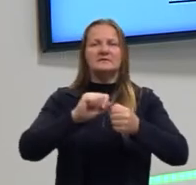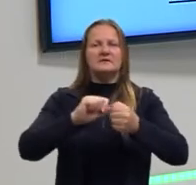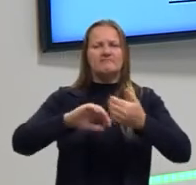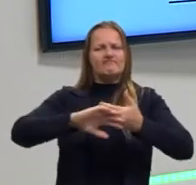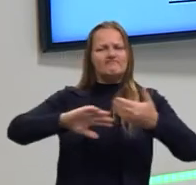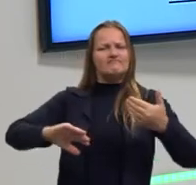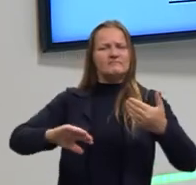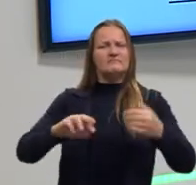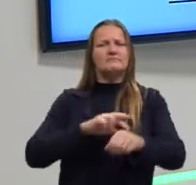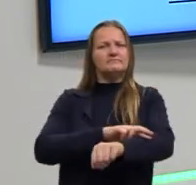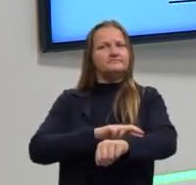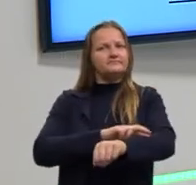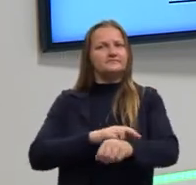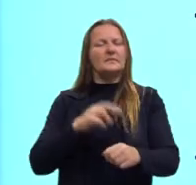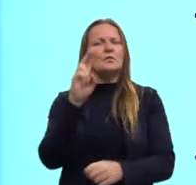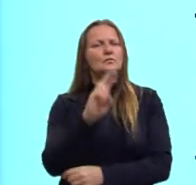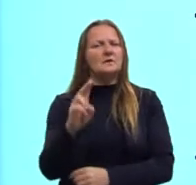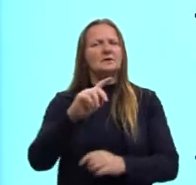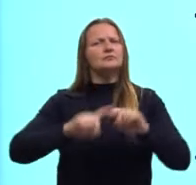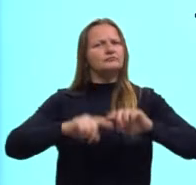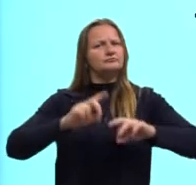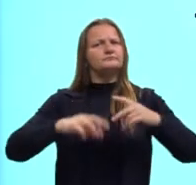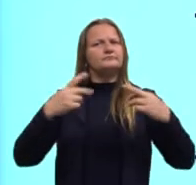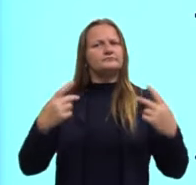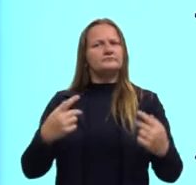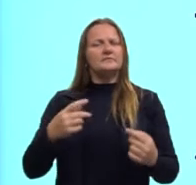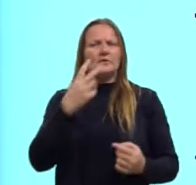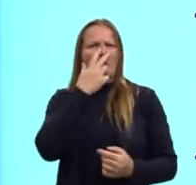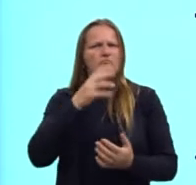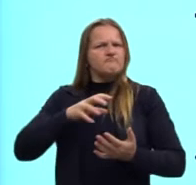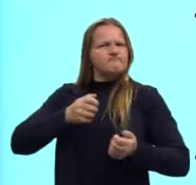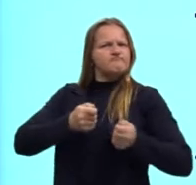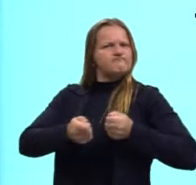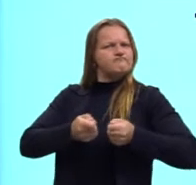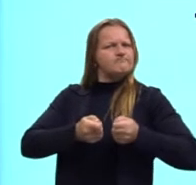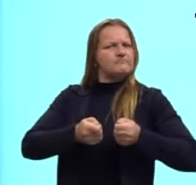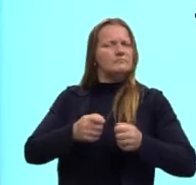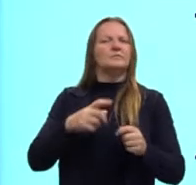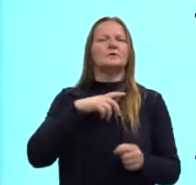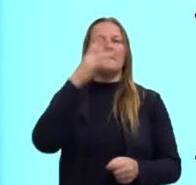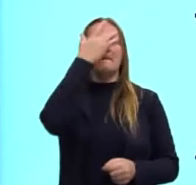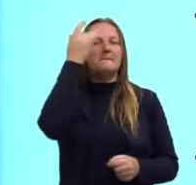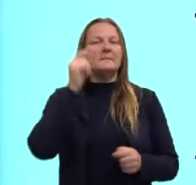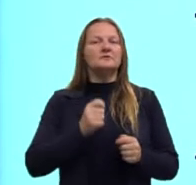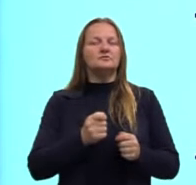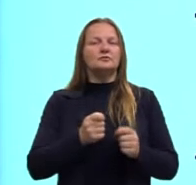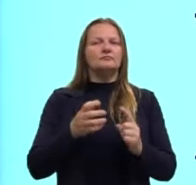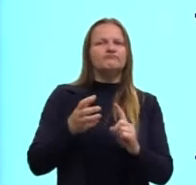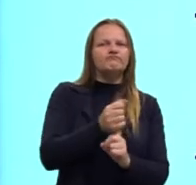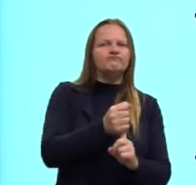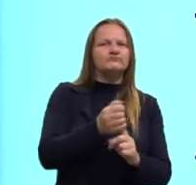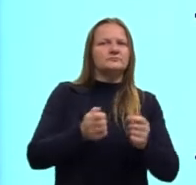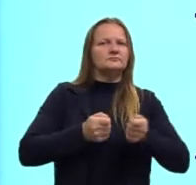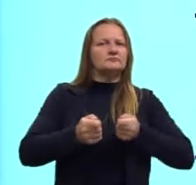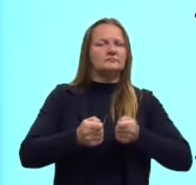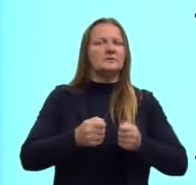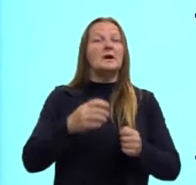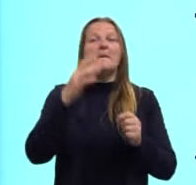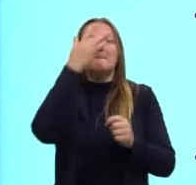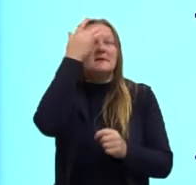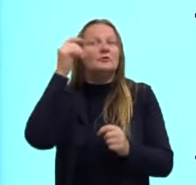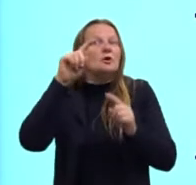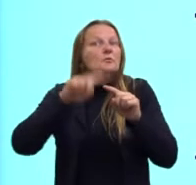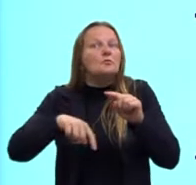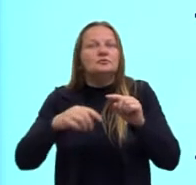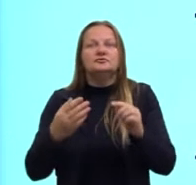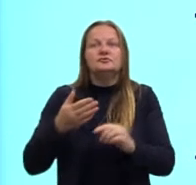racial era usada como um instrumento de dominação. E ela causava o quê? Ela impedia pessoas de acessarem alguns